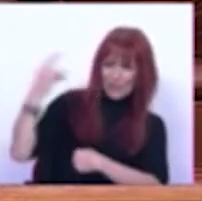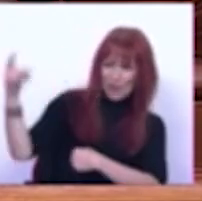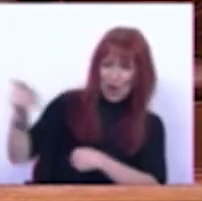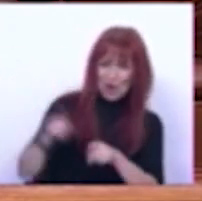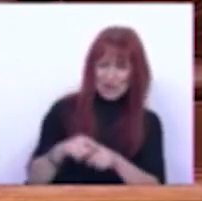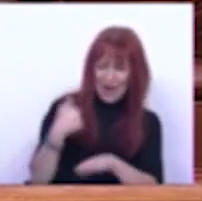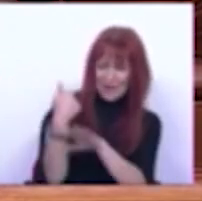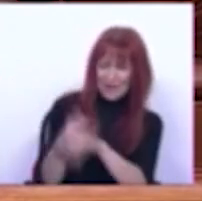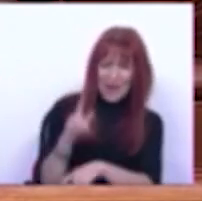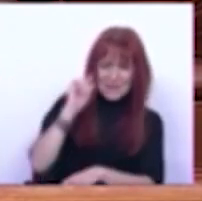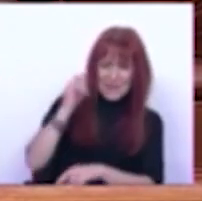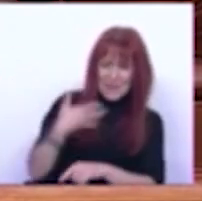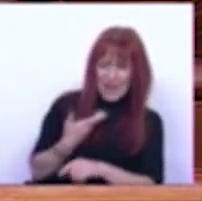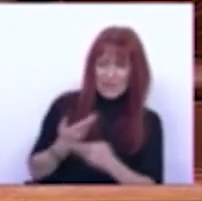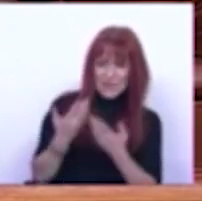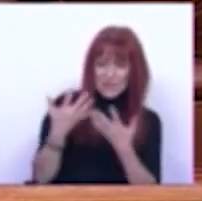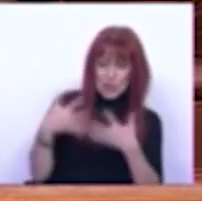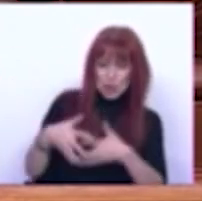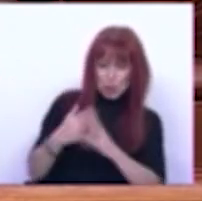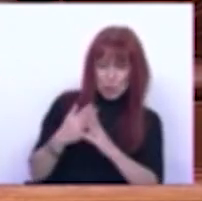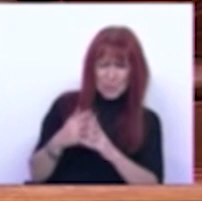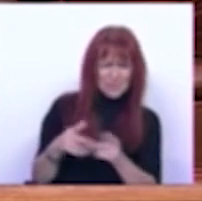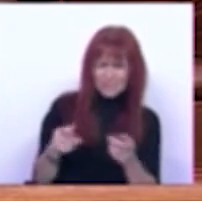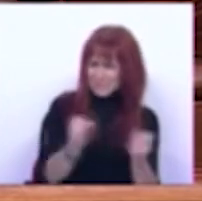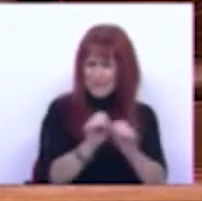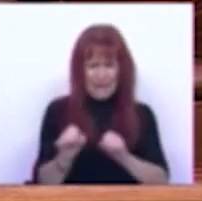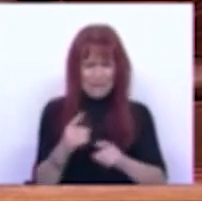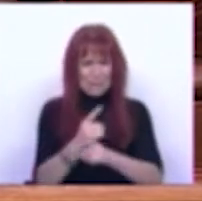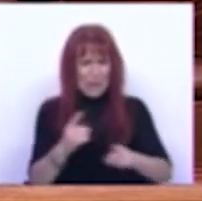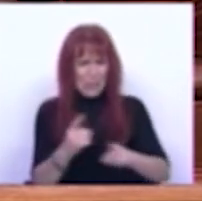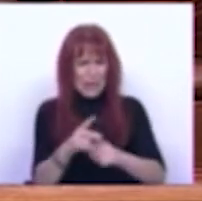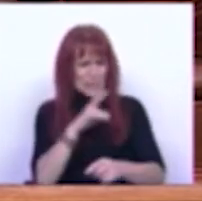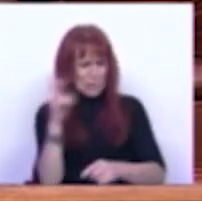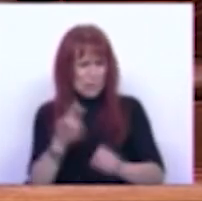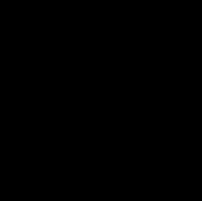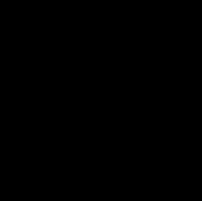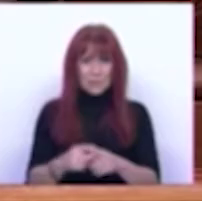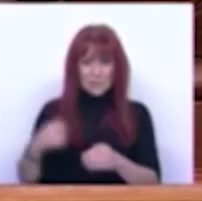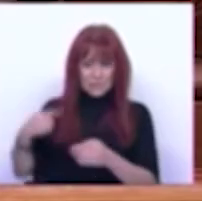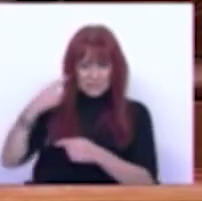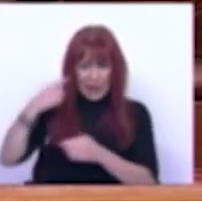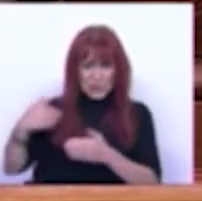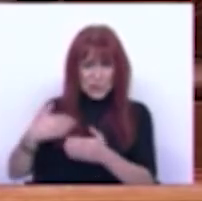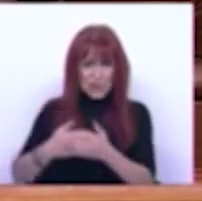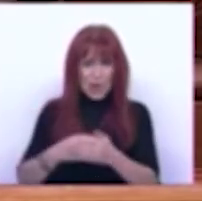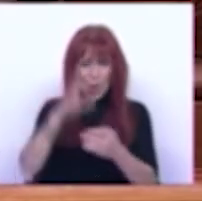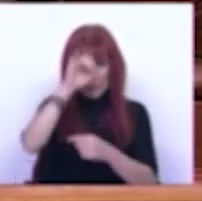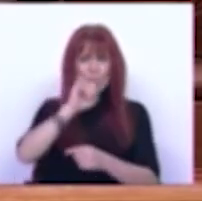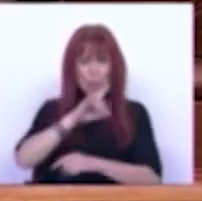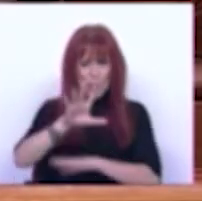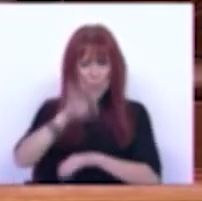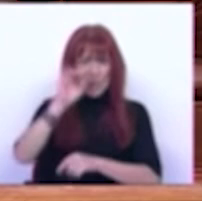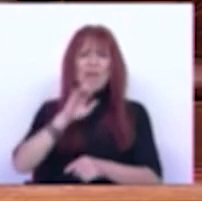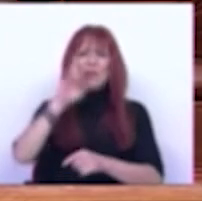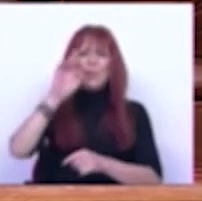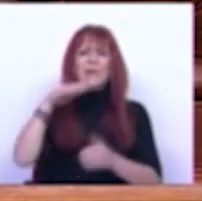atrasos déficits estruturais nada disso parece justificar uma resposta global O governo poderia ter optado